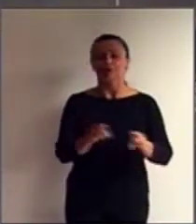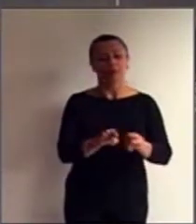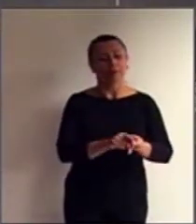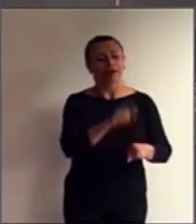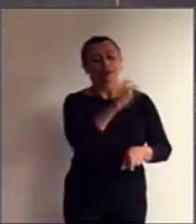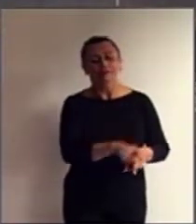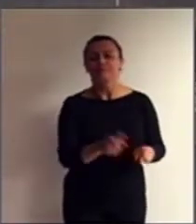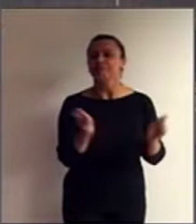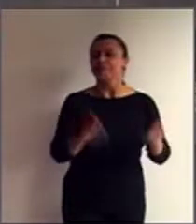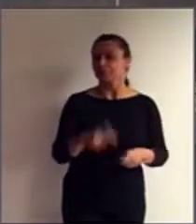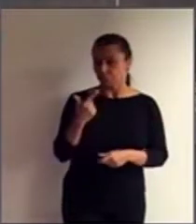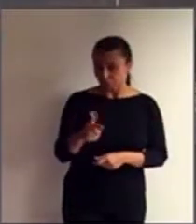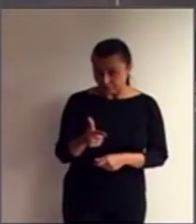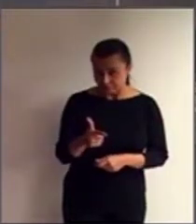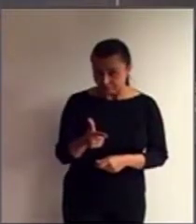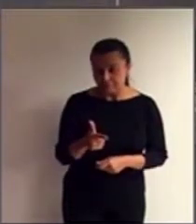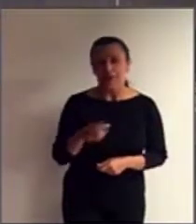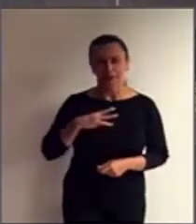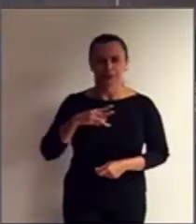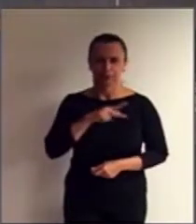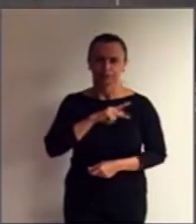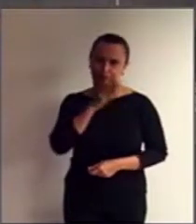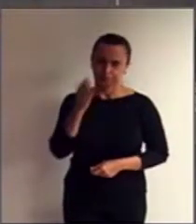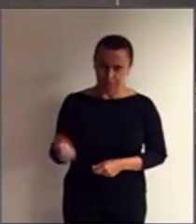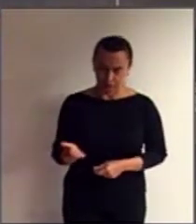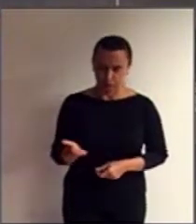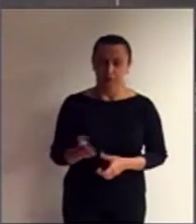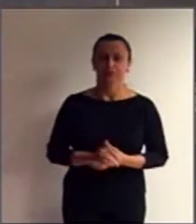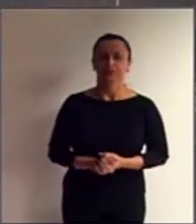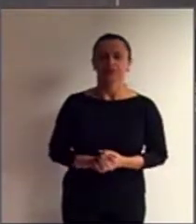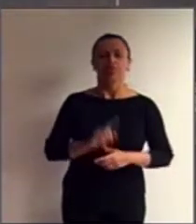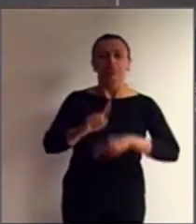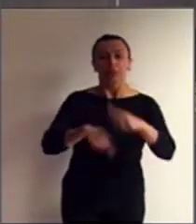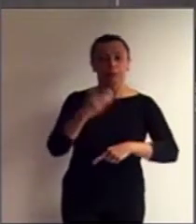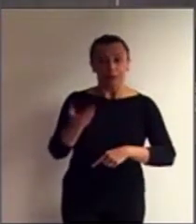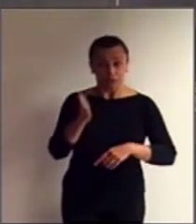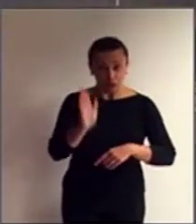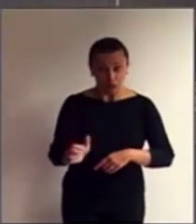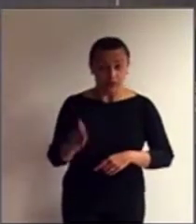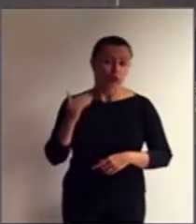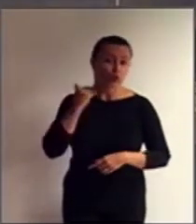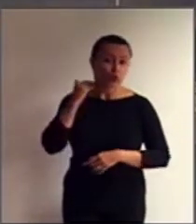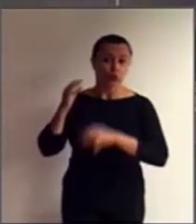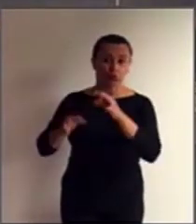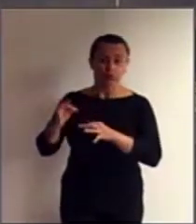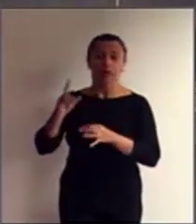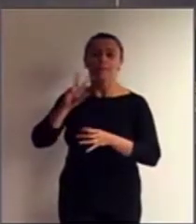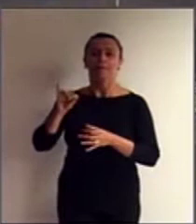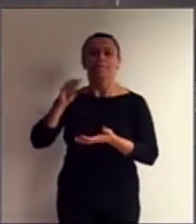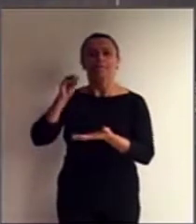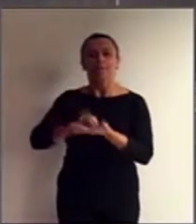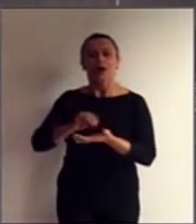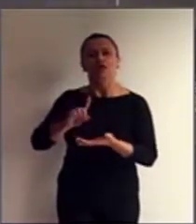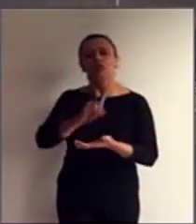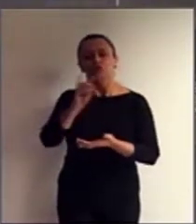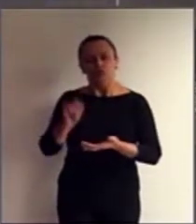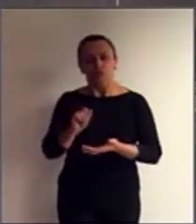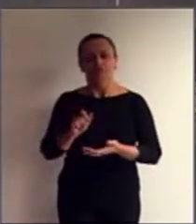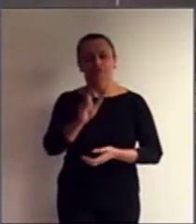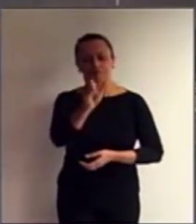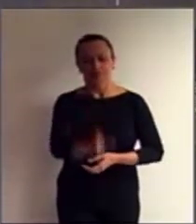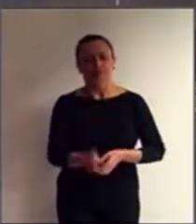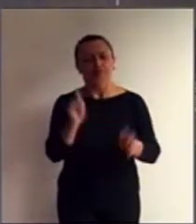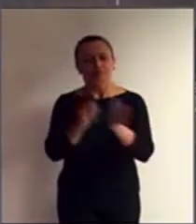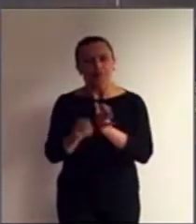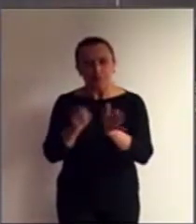pessoas incapazes. Após o recebimento do pedido, o juiz marcará um interrogatório da pessoa